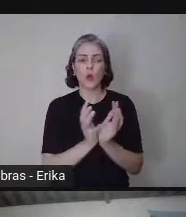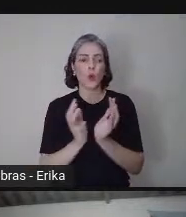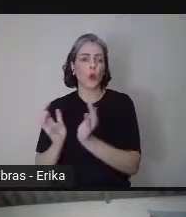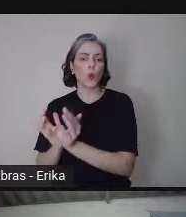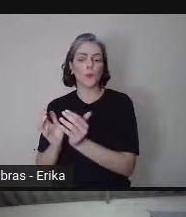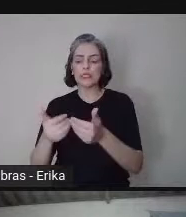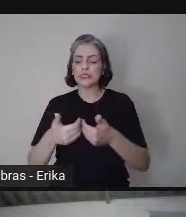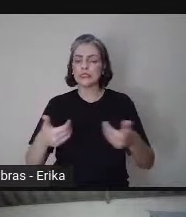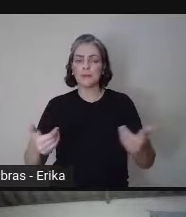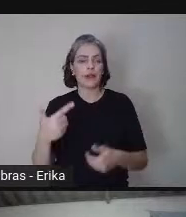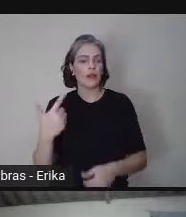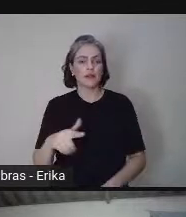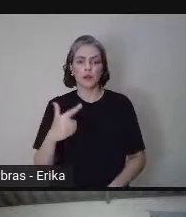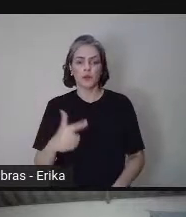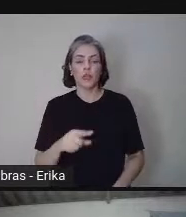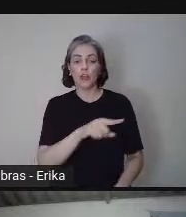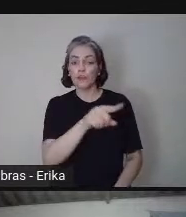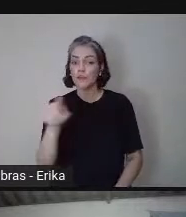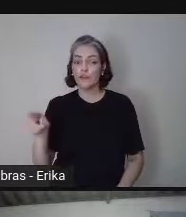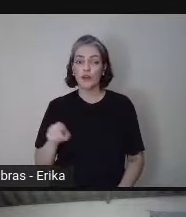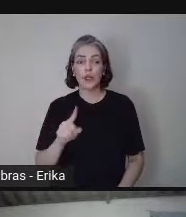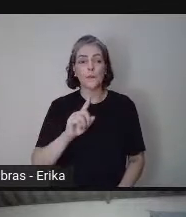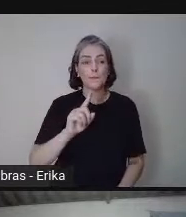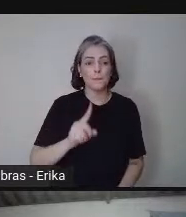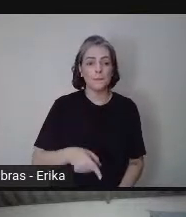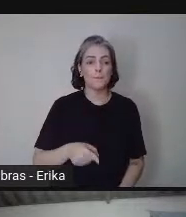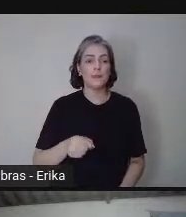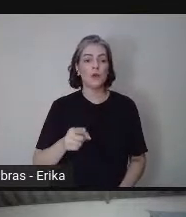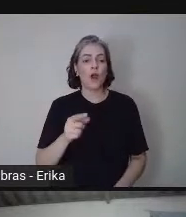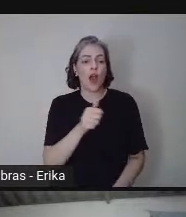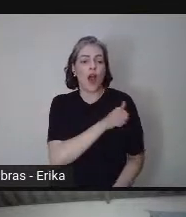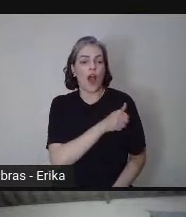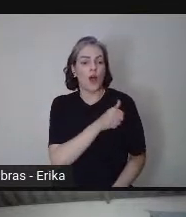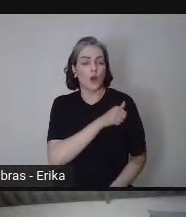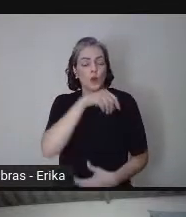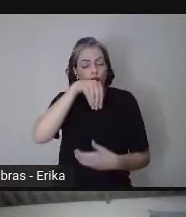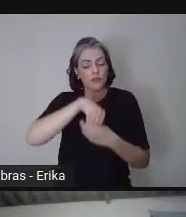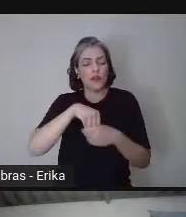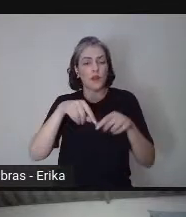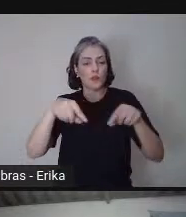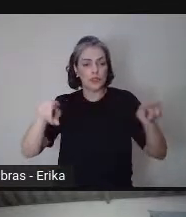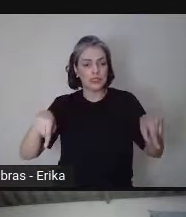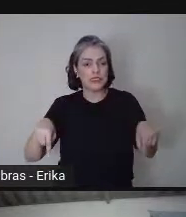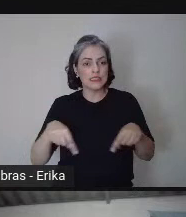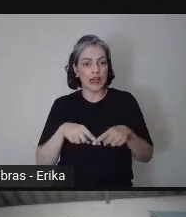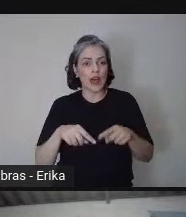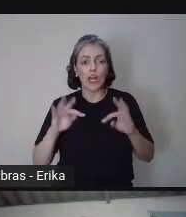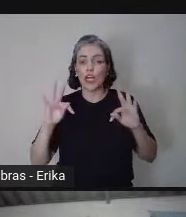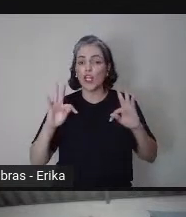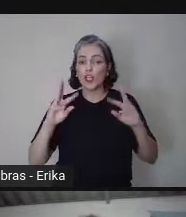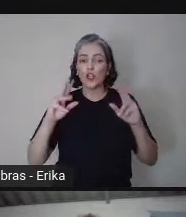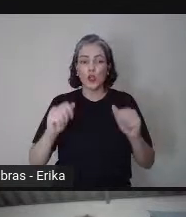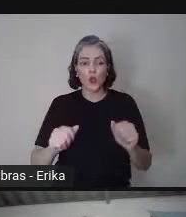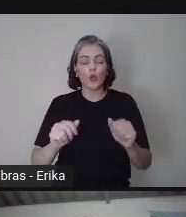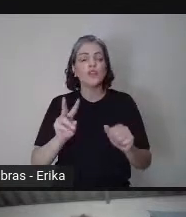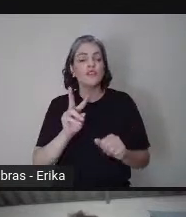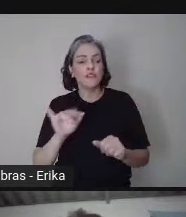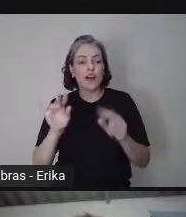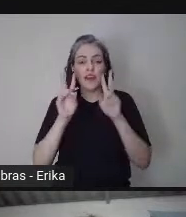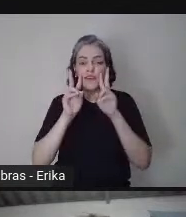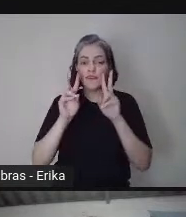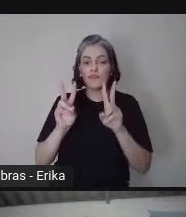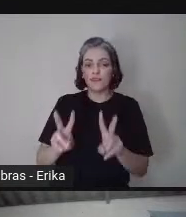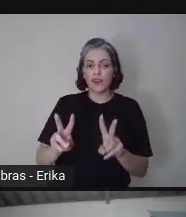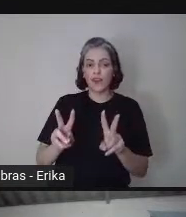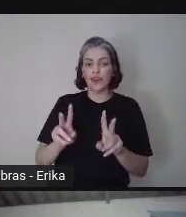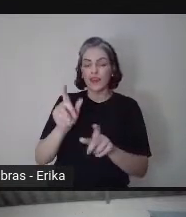então, pensem, vocês são mil alunos dentro de uma sala, todos vão ver, todos, então, eu